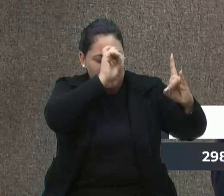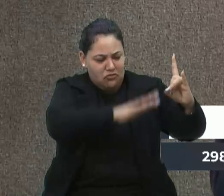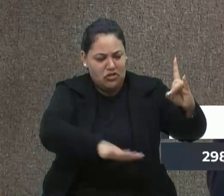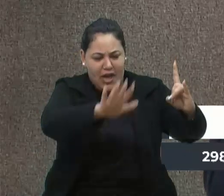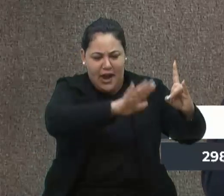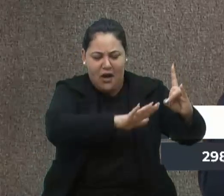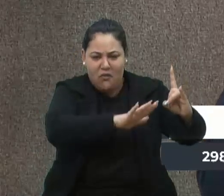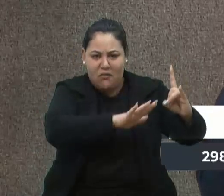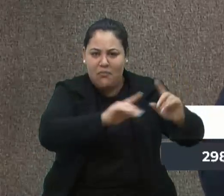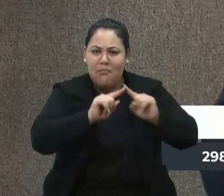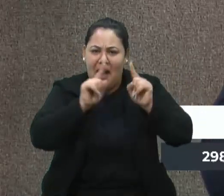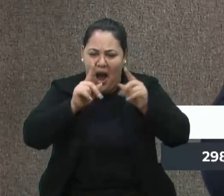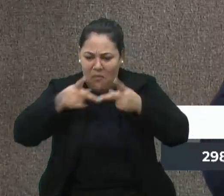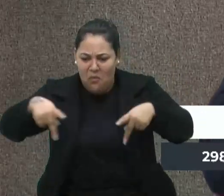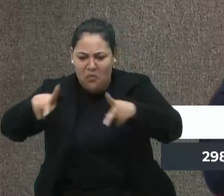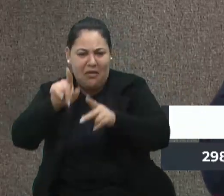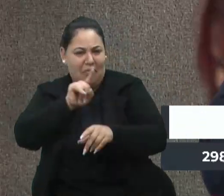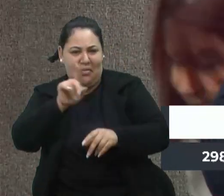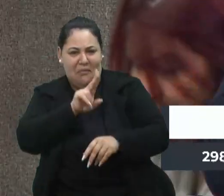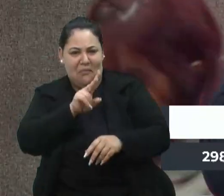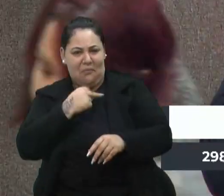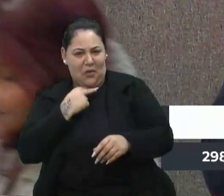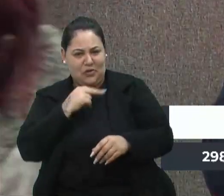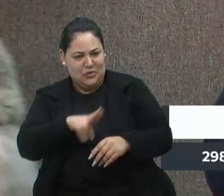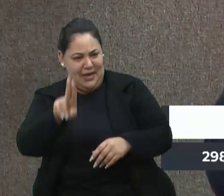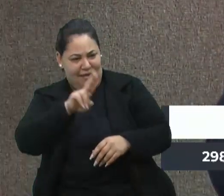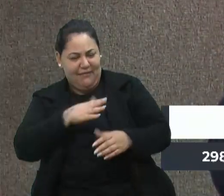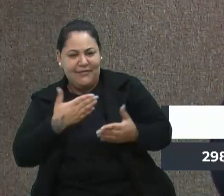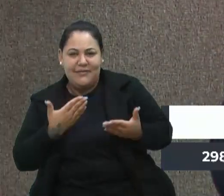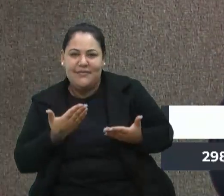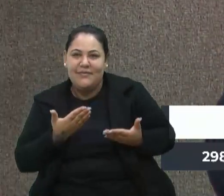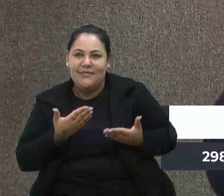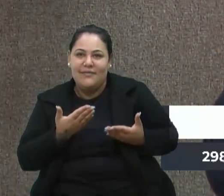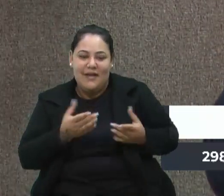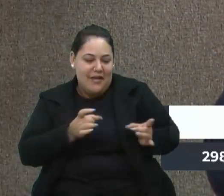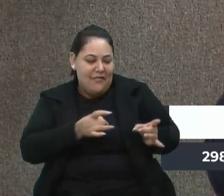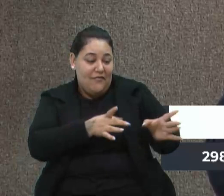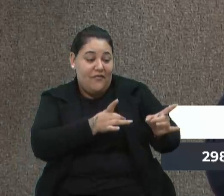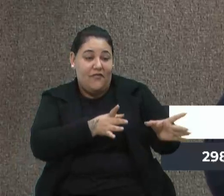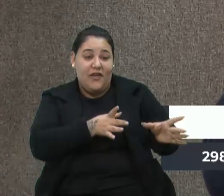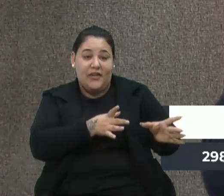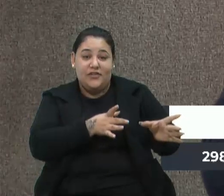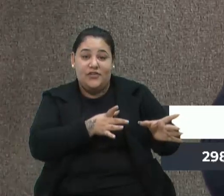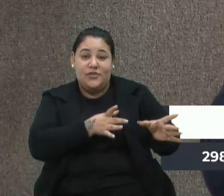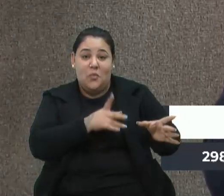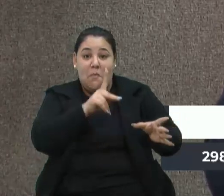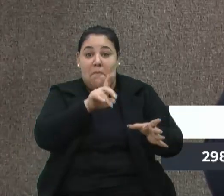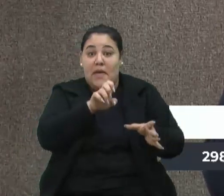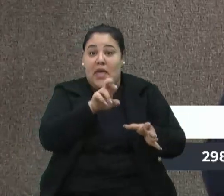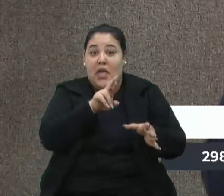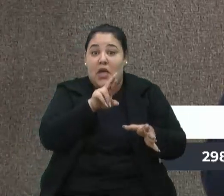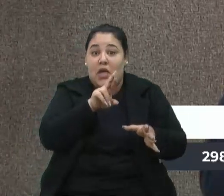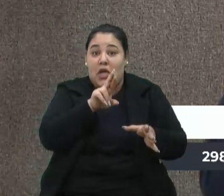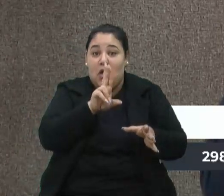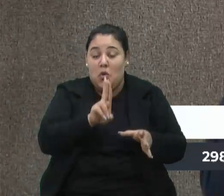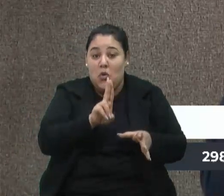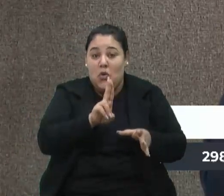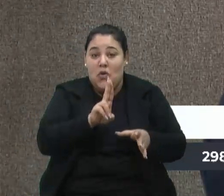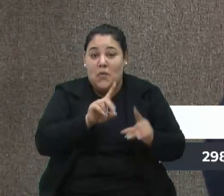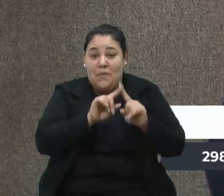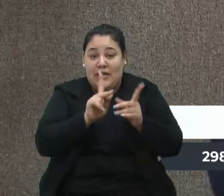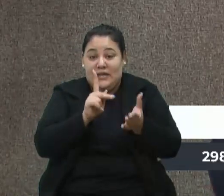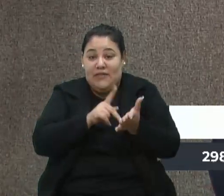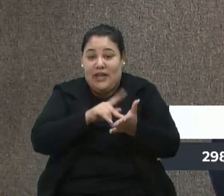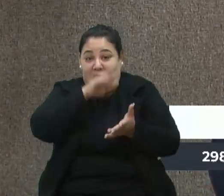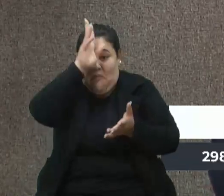pela população. Se vende um peru e, na verdade, é um galeto cru, né. Então, isso aí tem